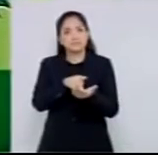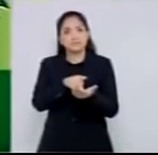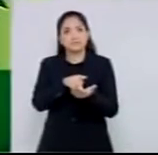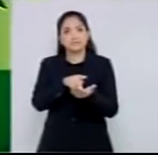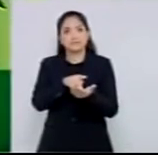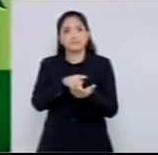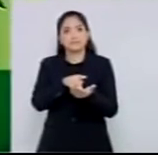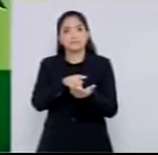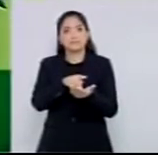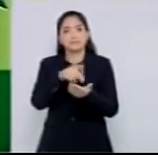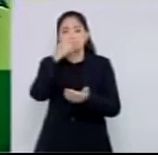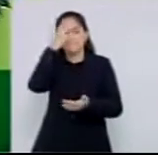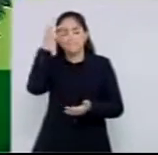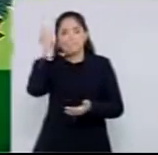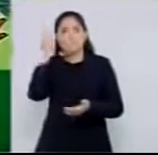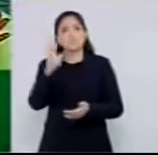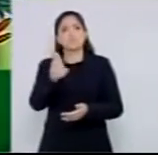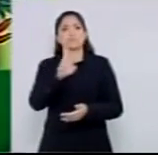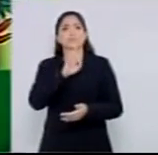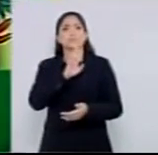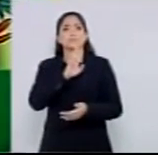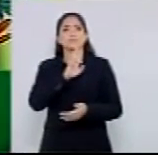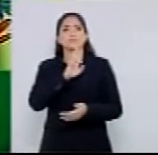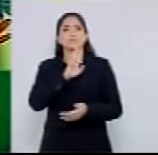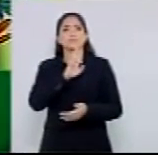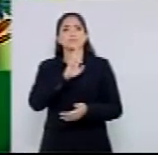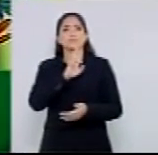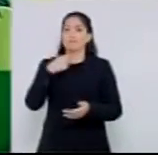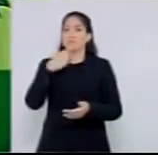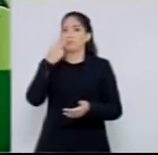e a pessoa diz que eu não estou falando a verdade.